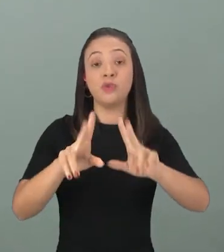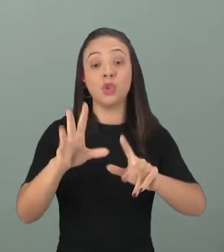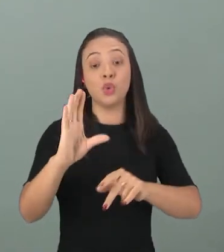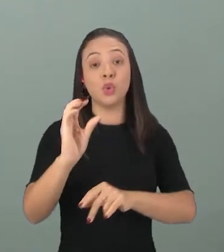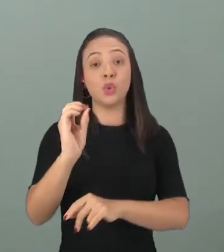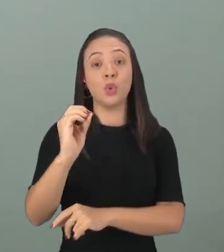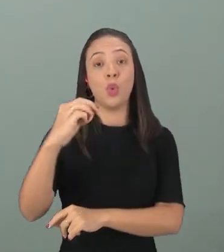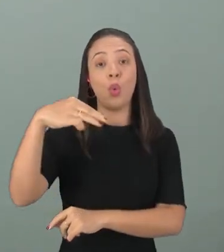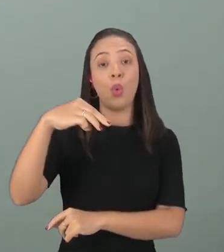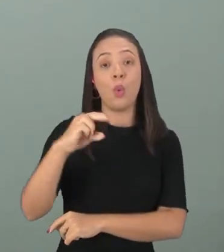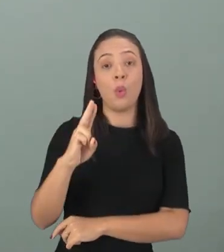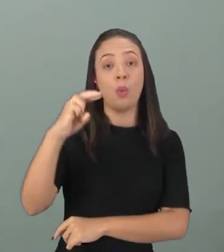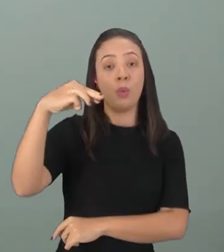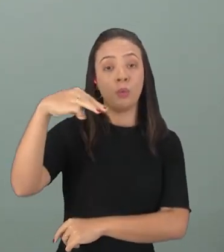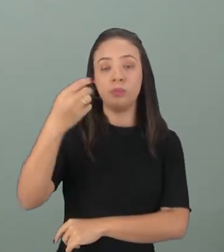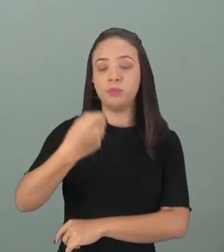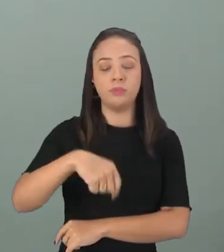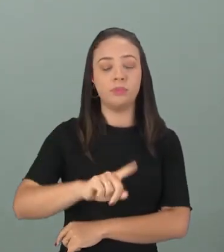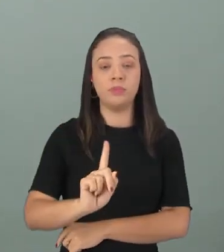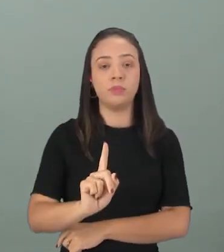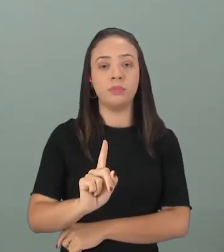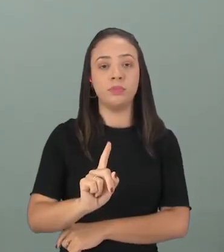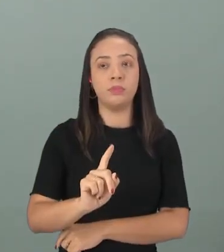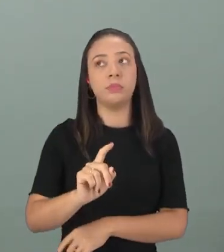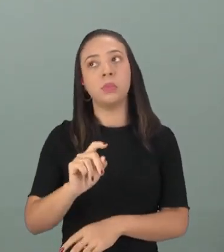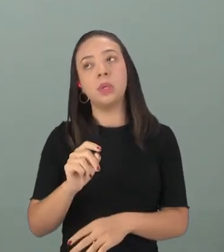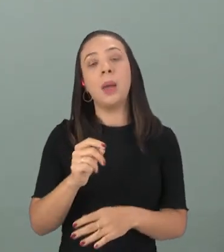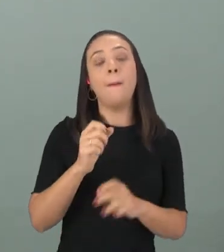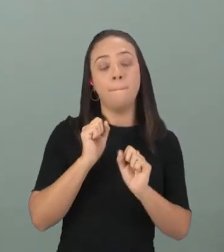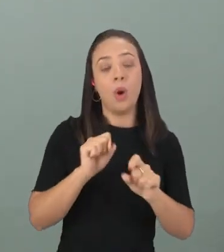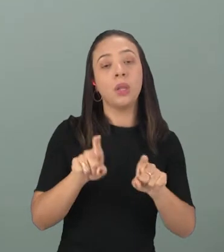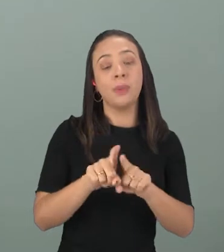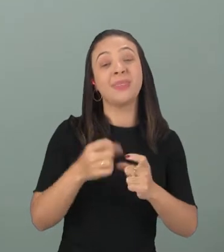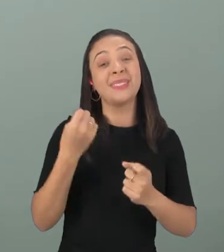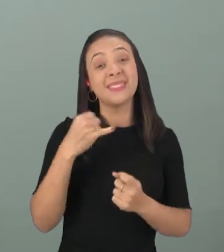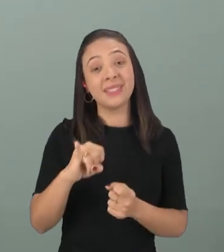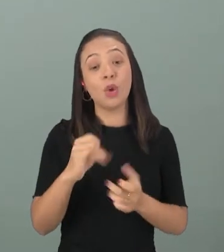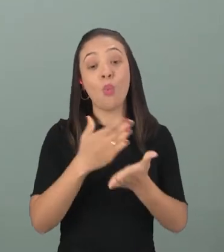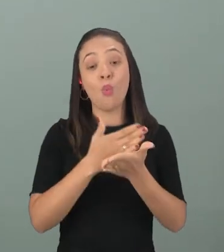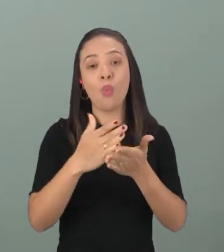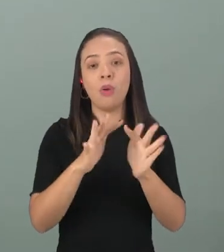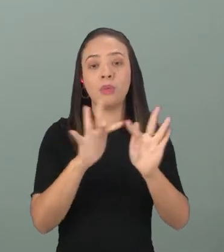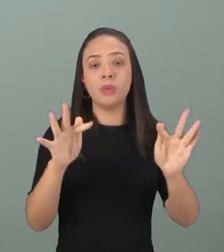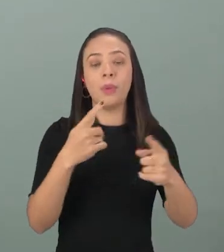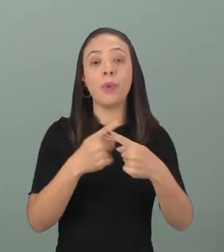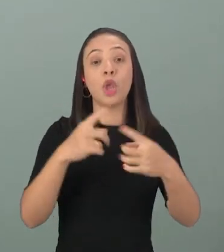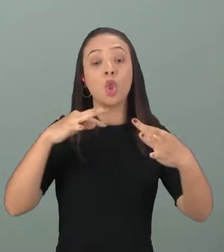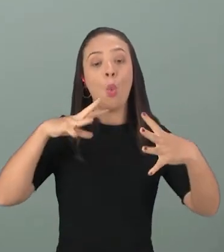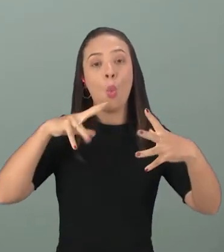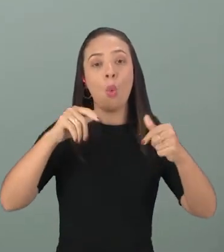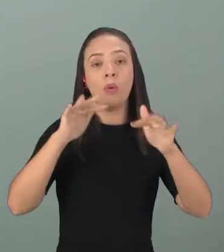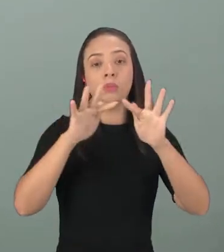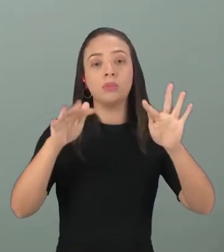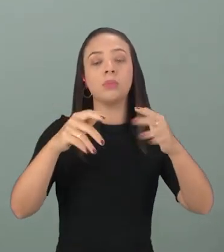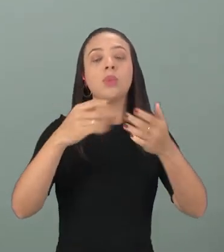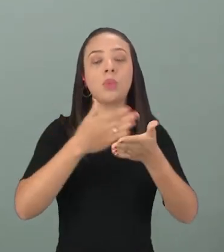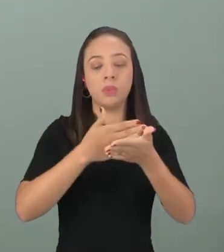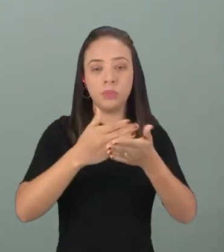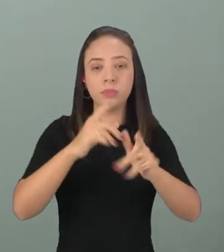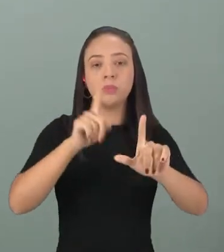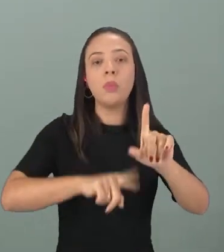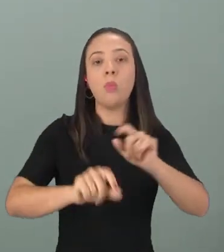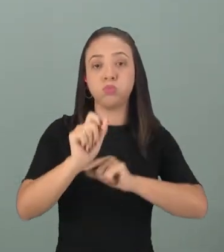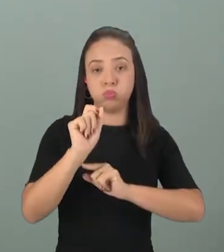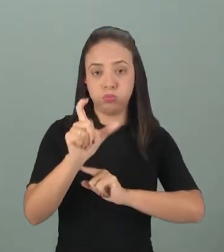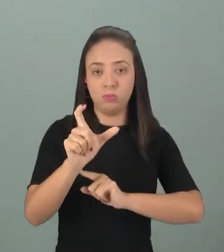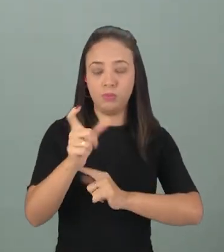comum não é necessário fazer isso, a não ser que seja início de frases. Que aí, eu preciso toda frase inicia com letra maiúscula,